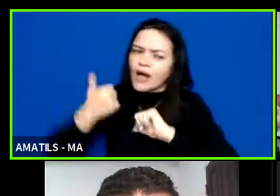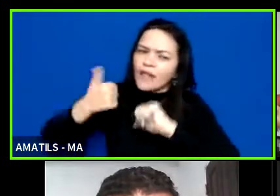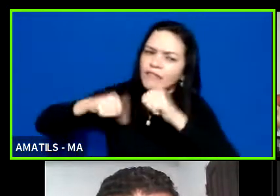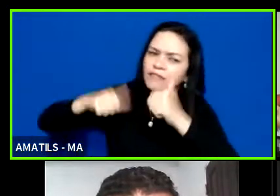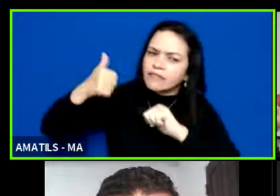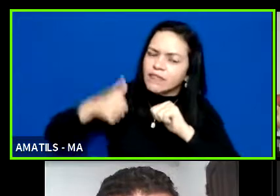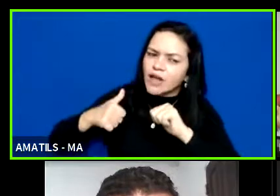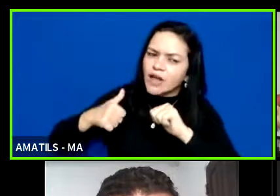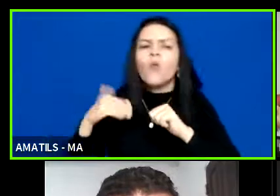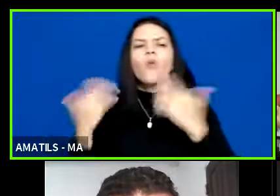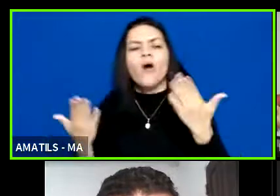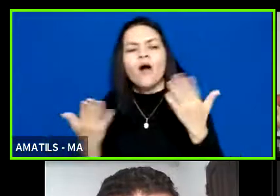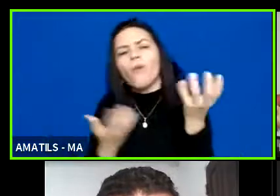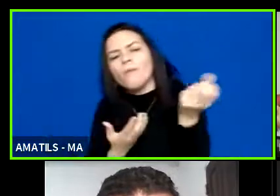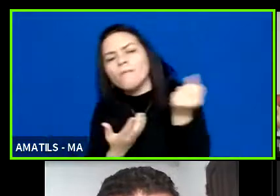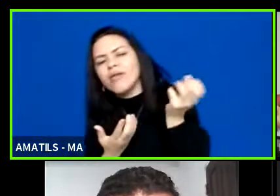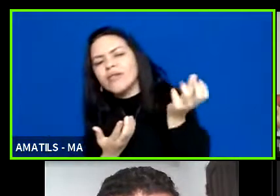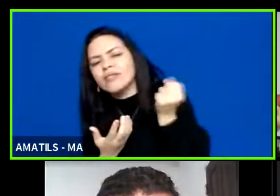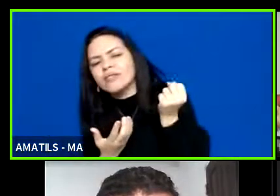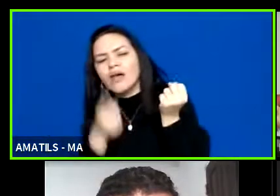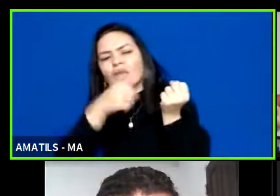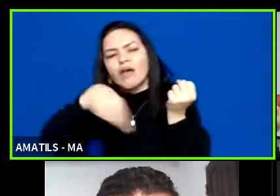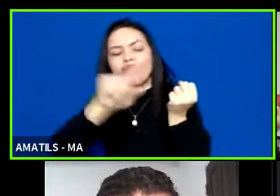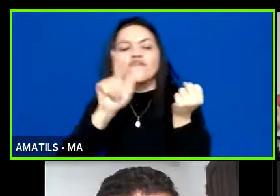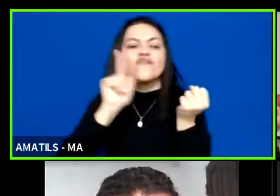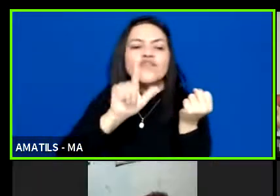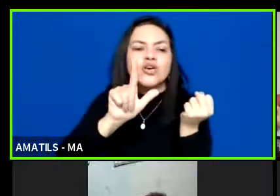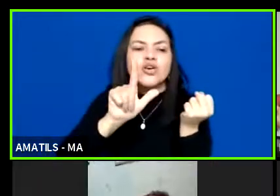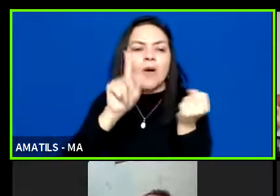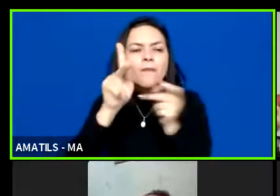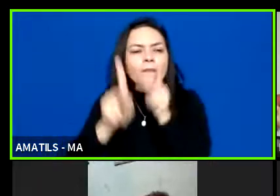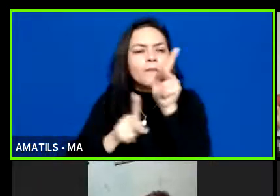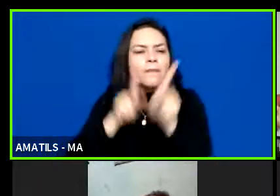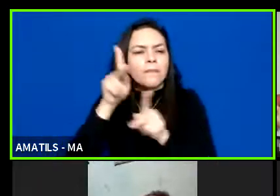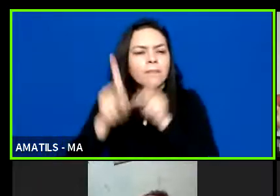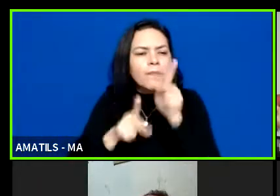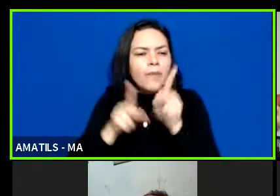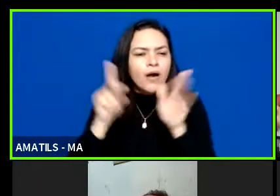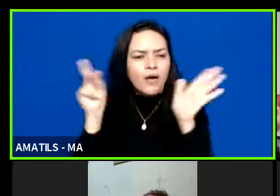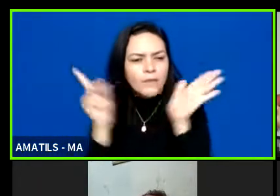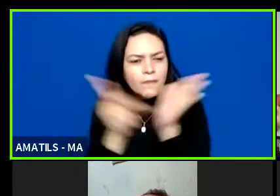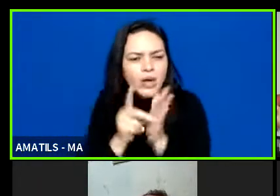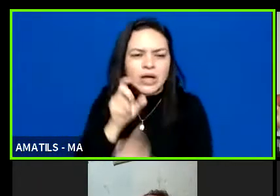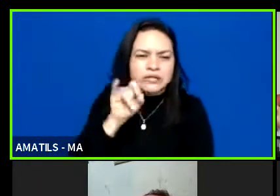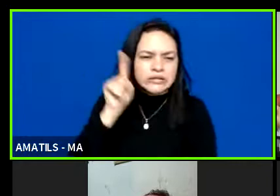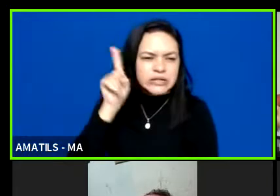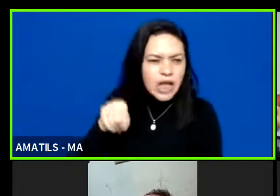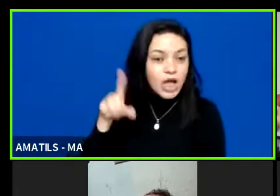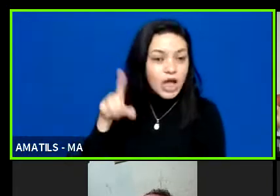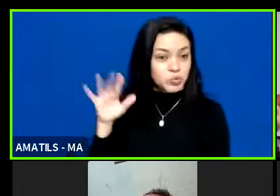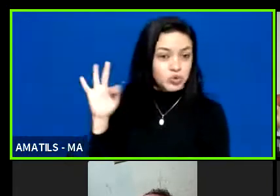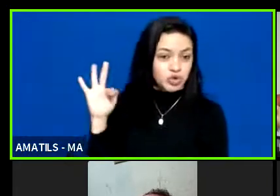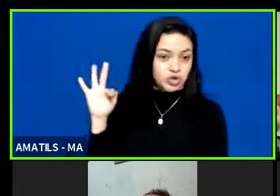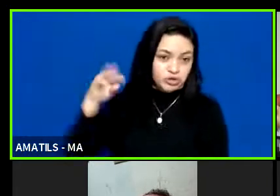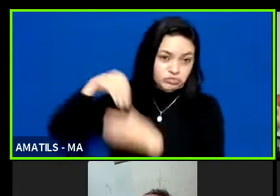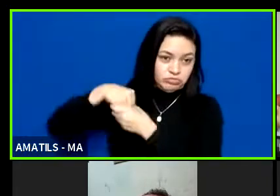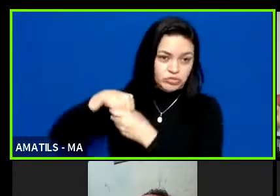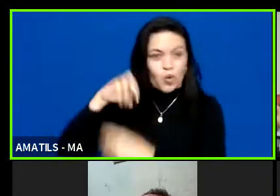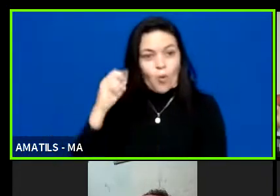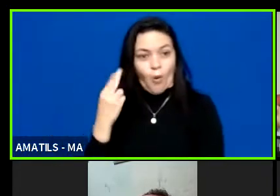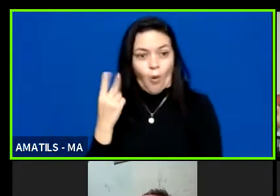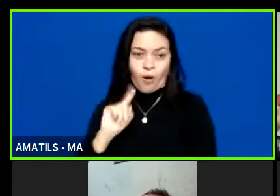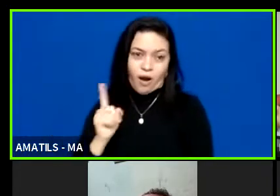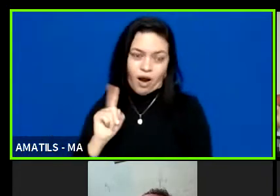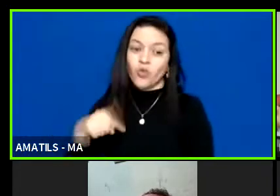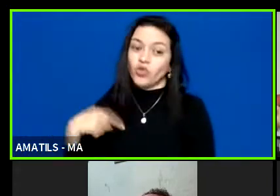os benefícios trazidos para esse público efetivo se ele é do Distrito Federal ou não para só então ter